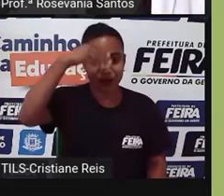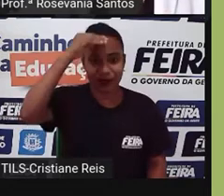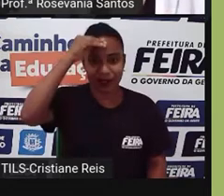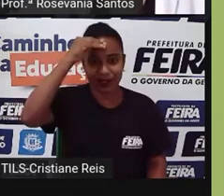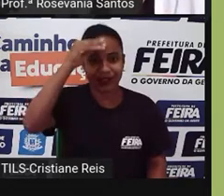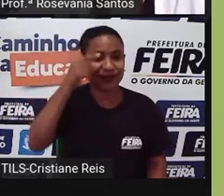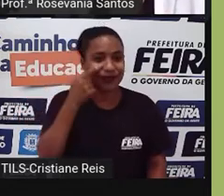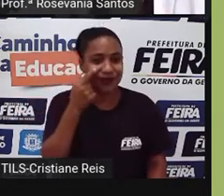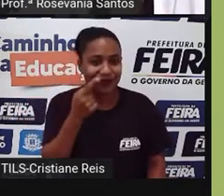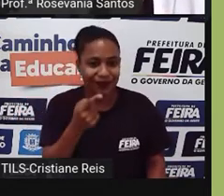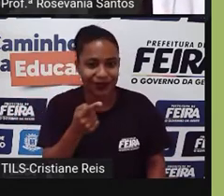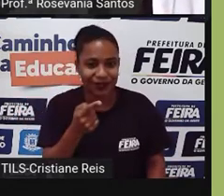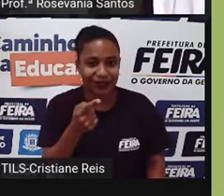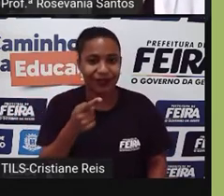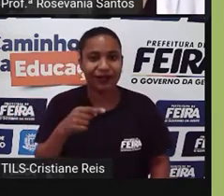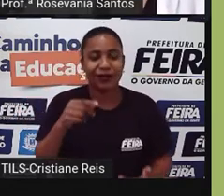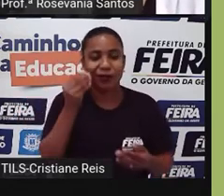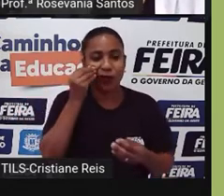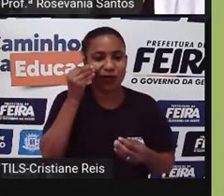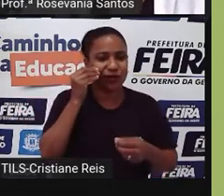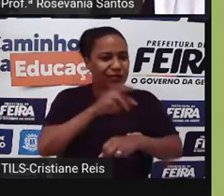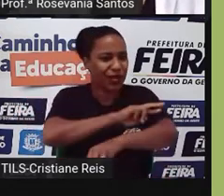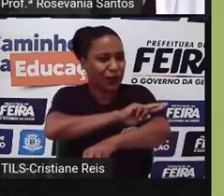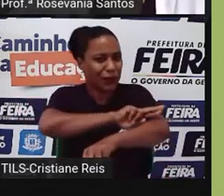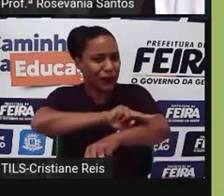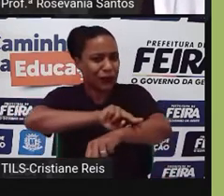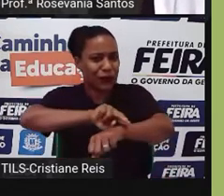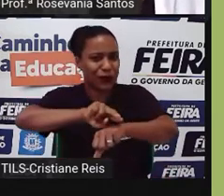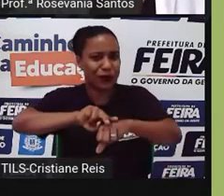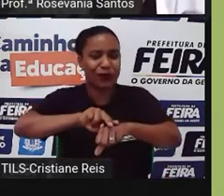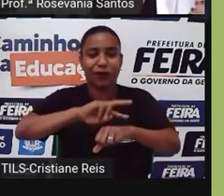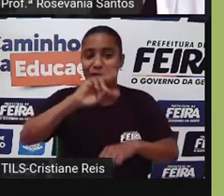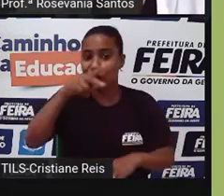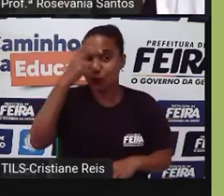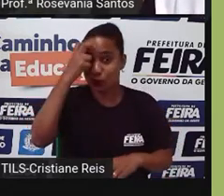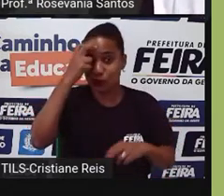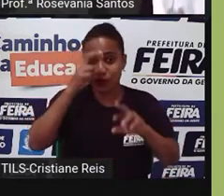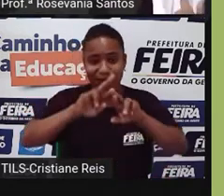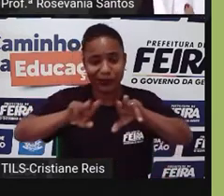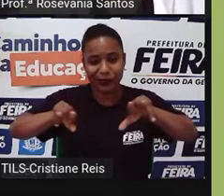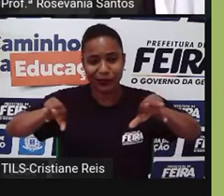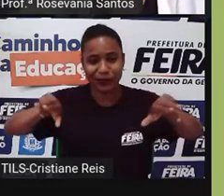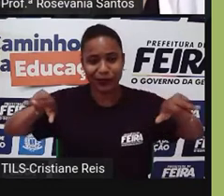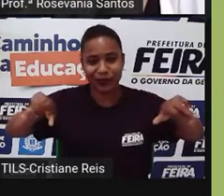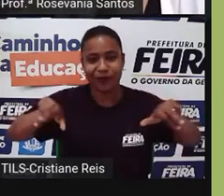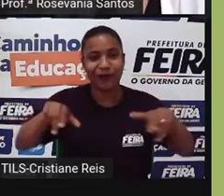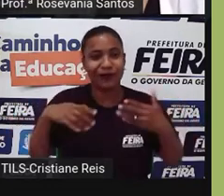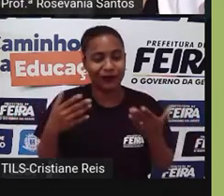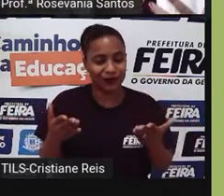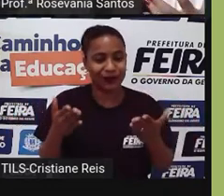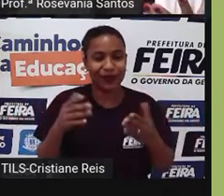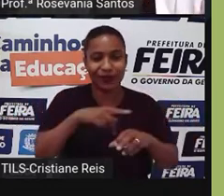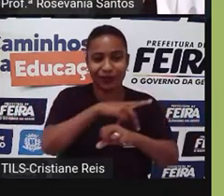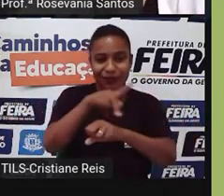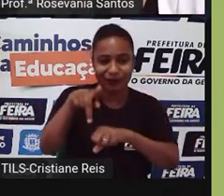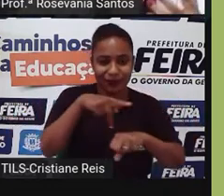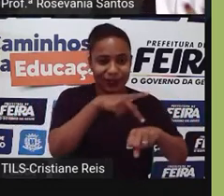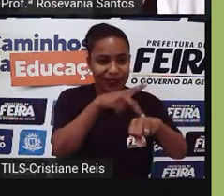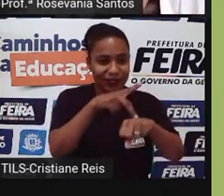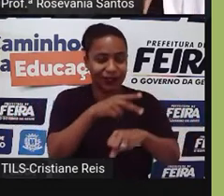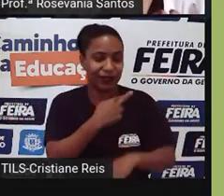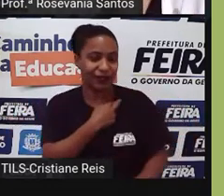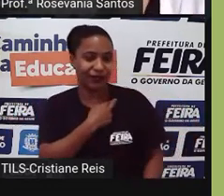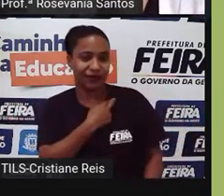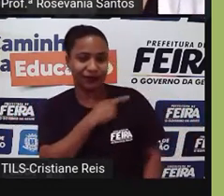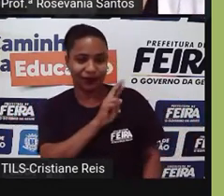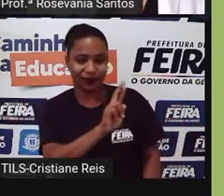característica, né, étnico-cultural que a gente tem aí, né, você tem desde os países, né, cuja a religião é